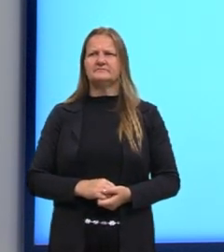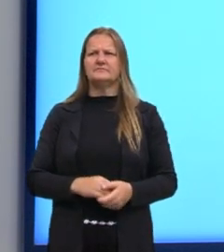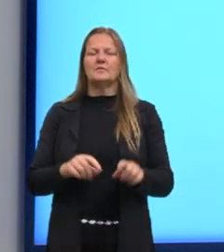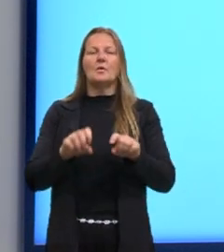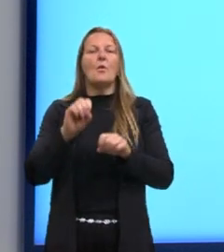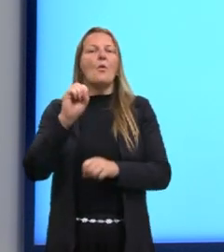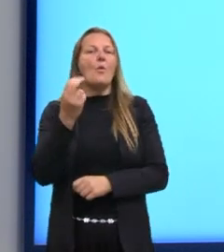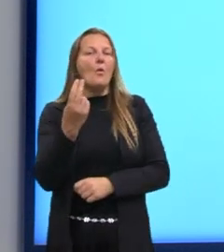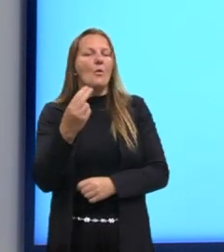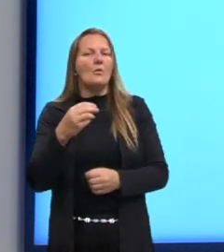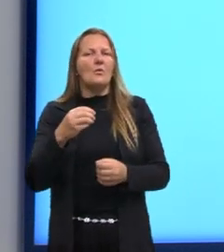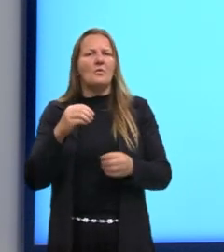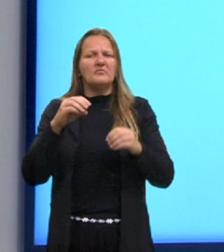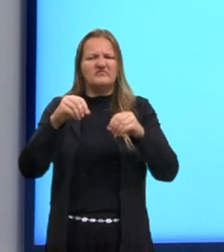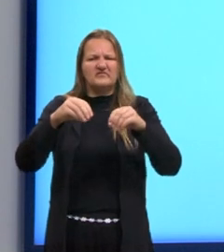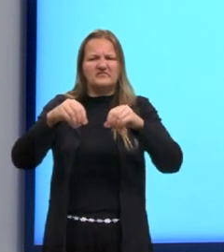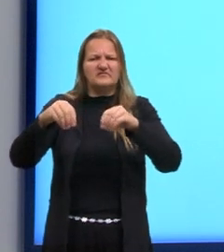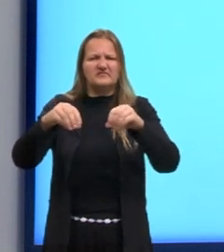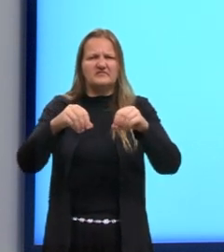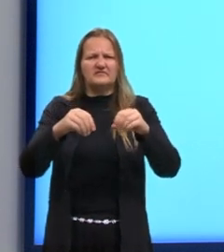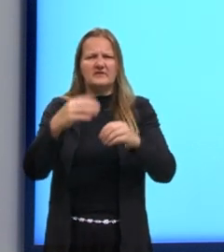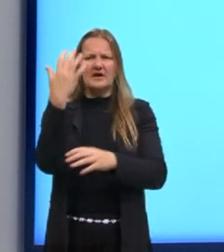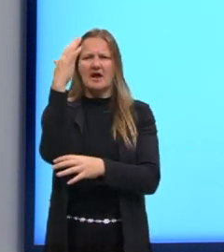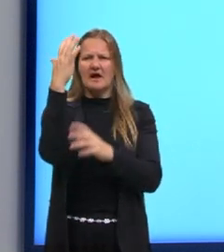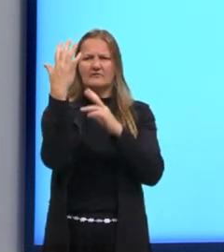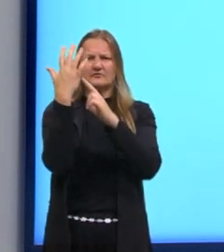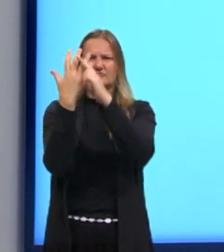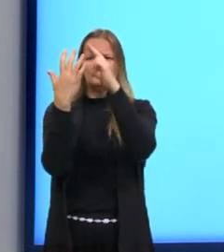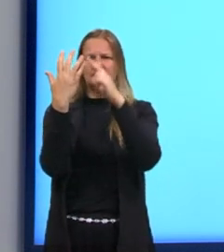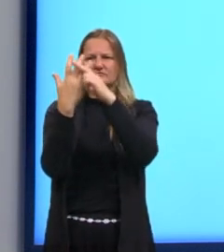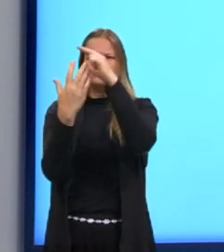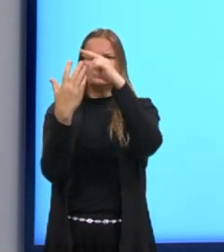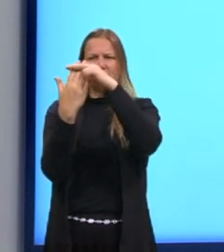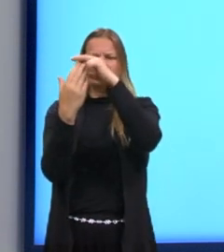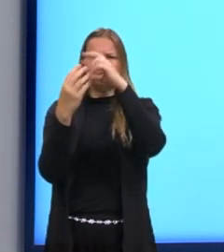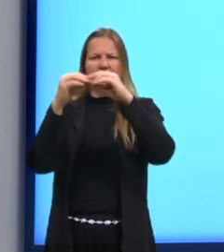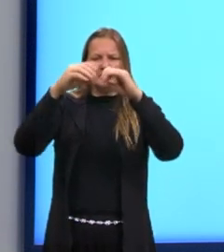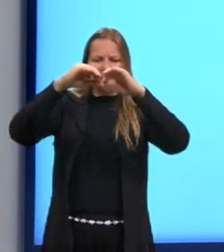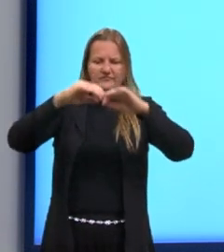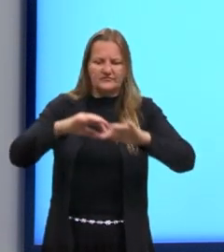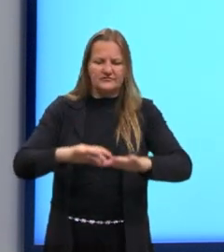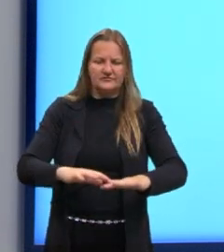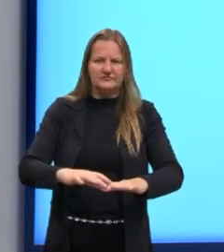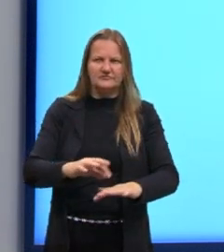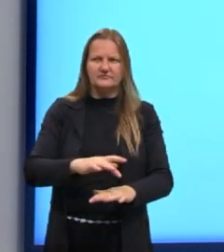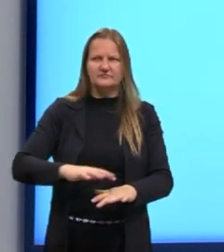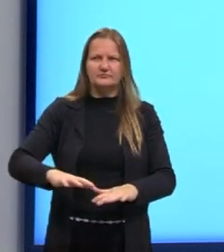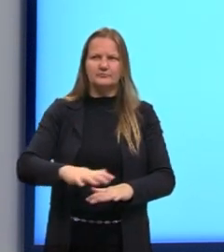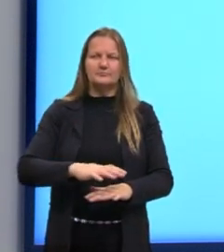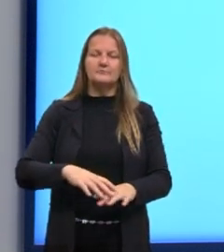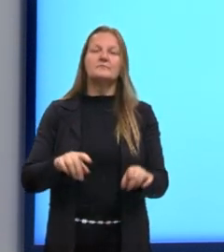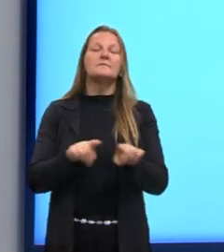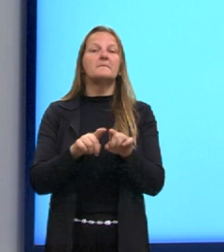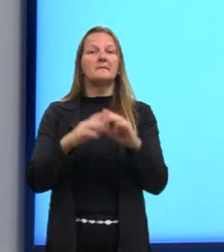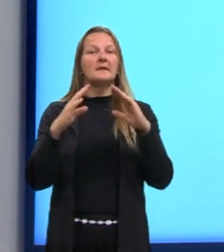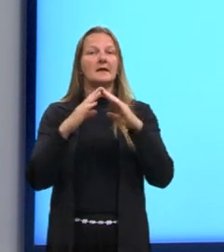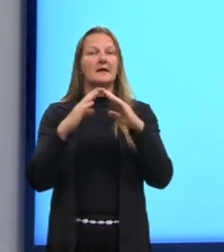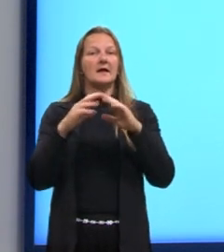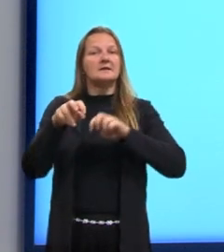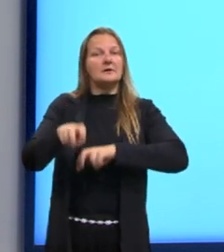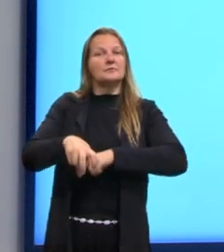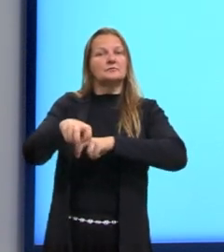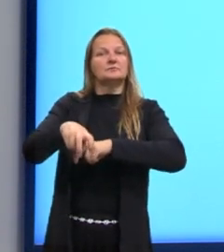com restos das árvores que ficam das podas. Então, e das residências, ó.